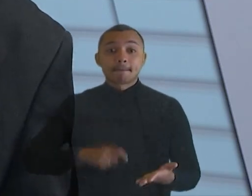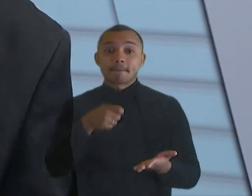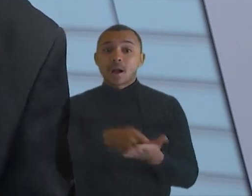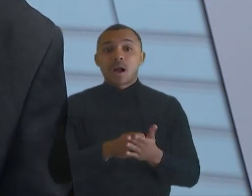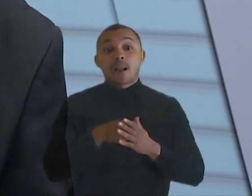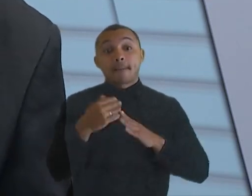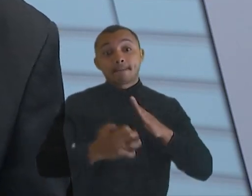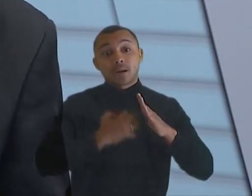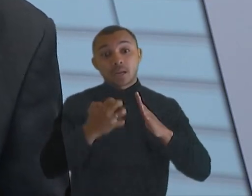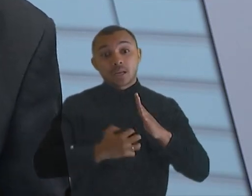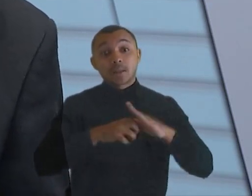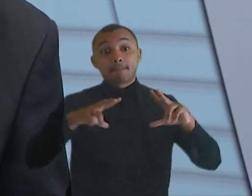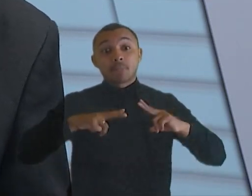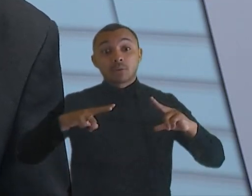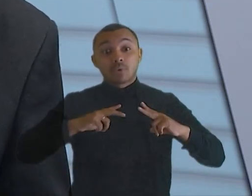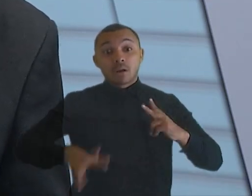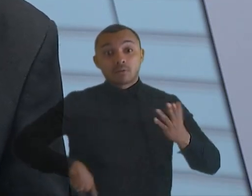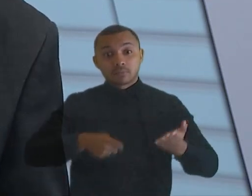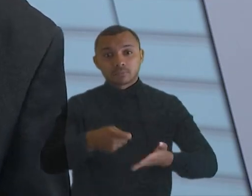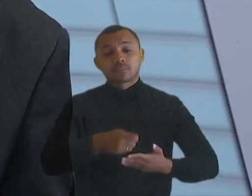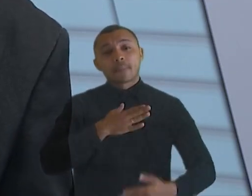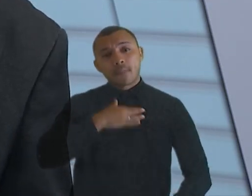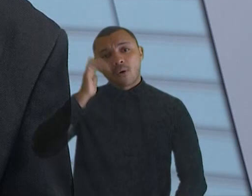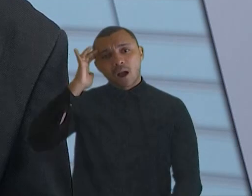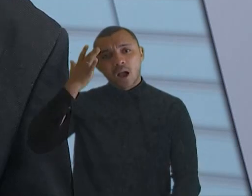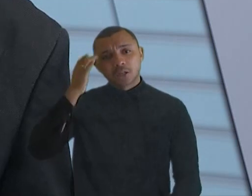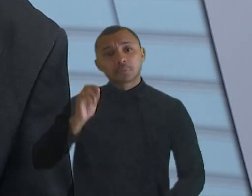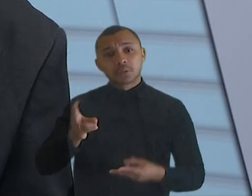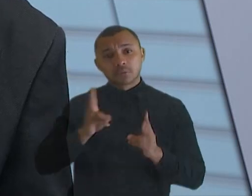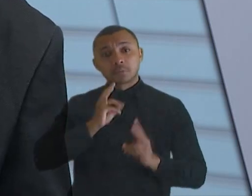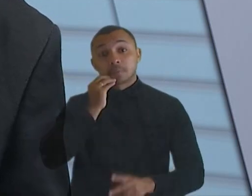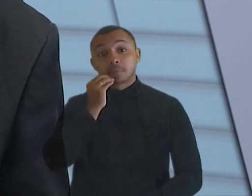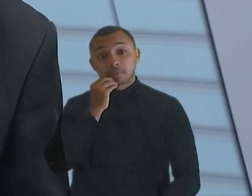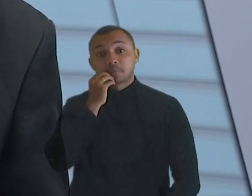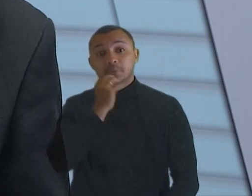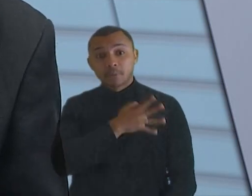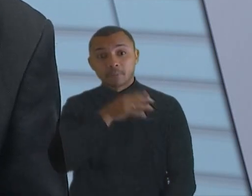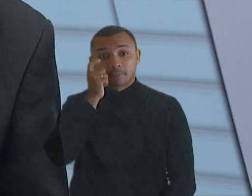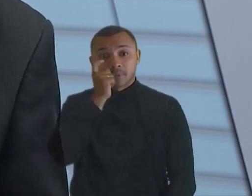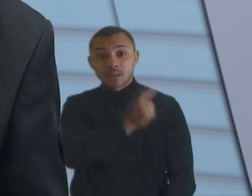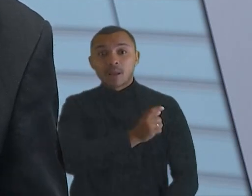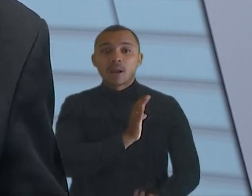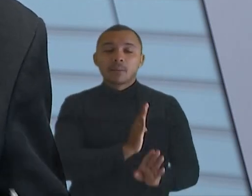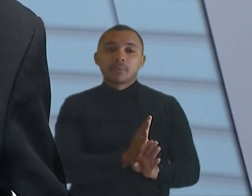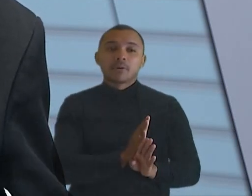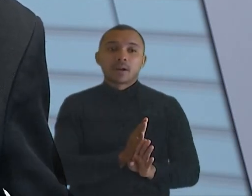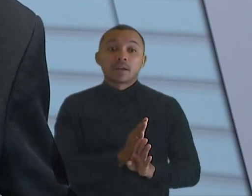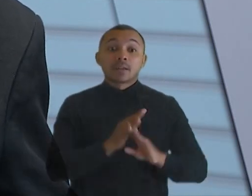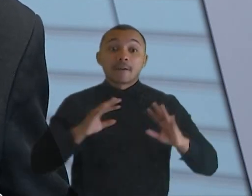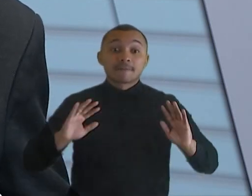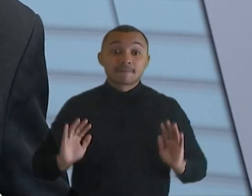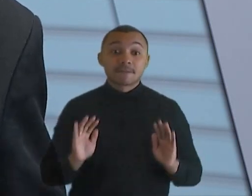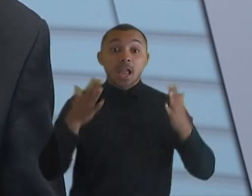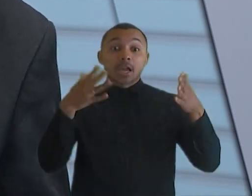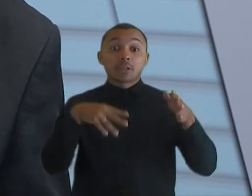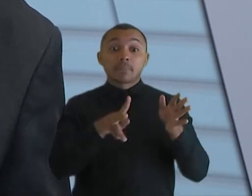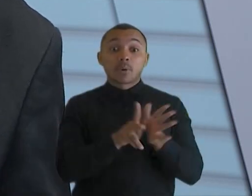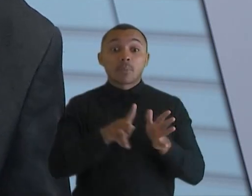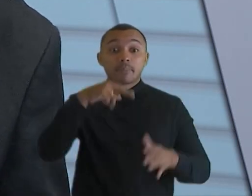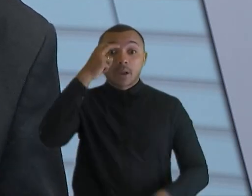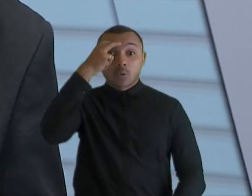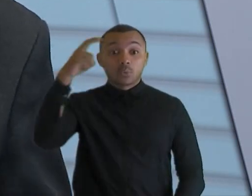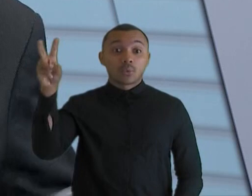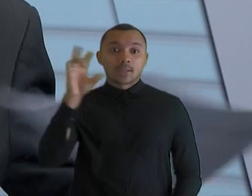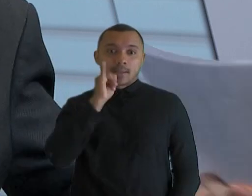esse um modelo muito interessante. Você agrega a iniciativa privada, porque é uma festa popular, você bota a sua